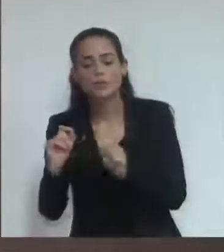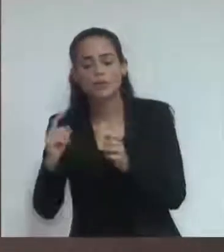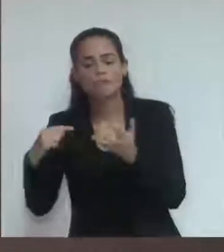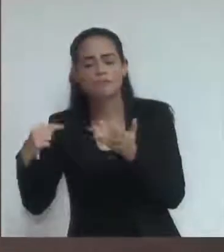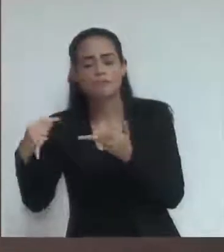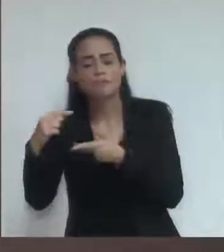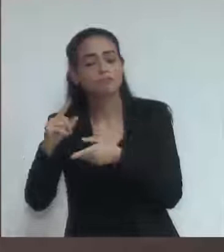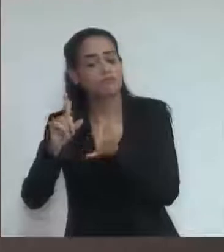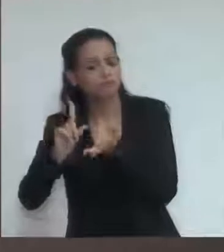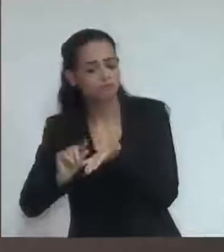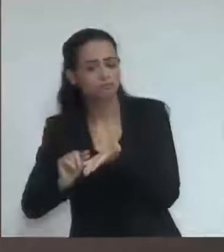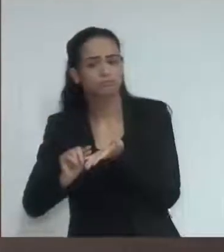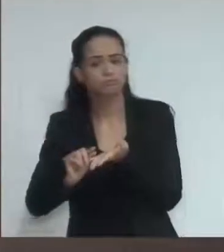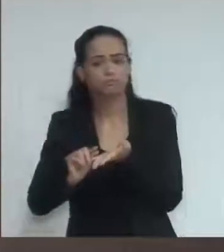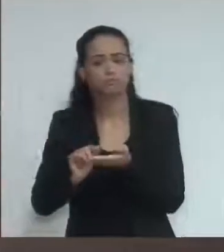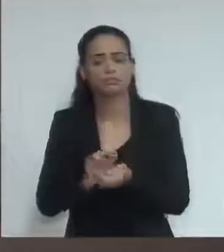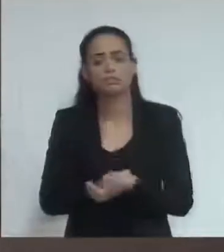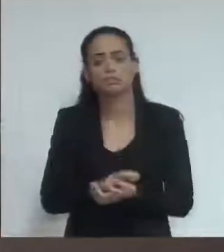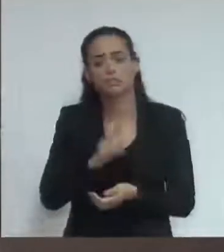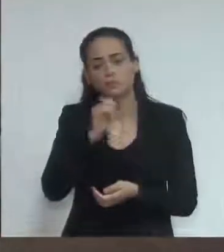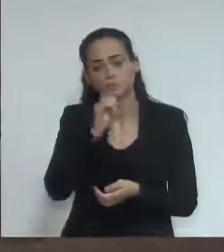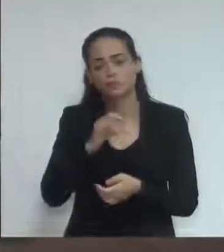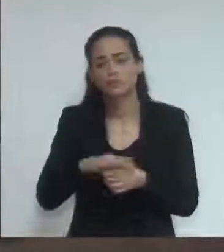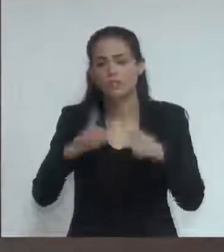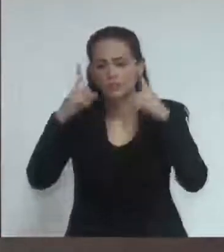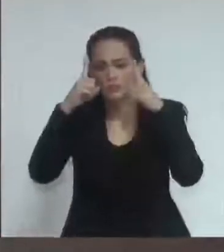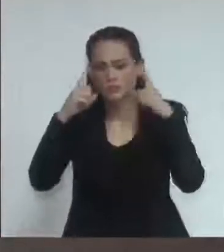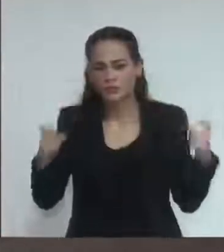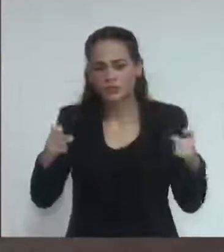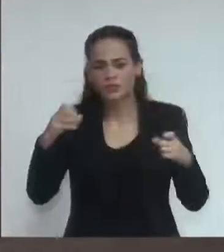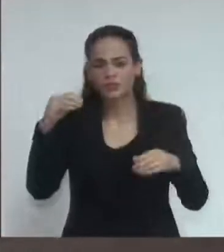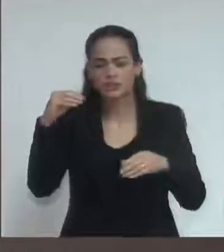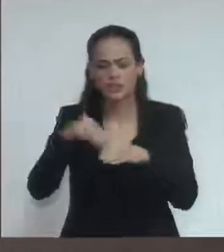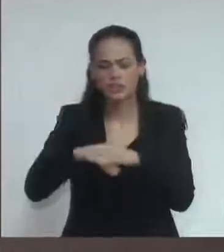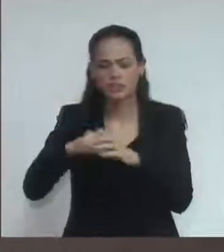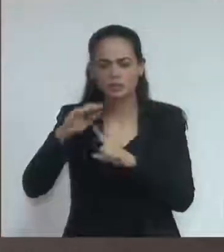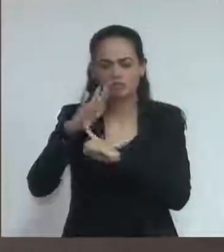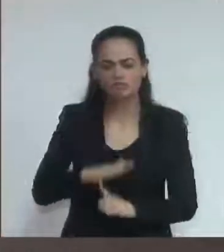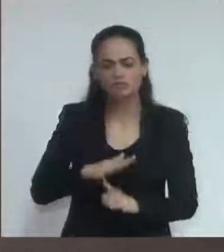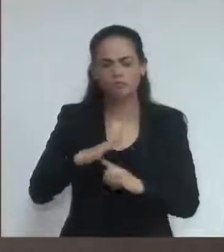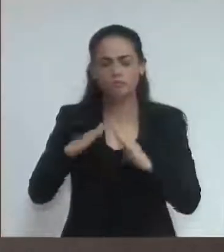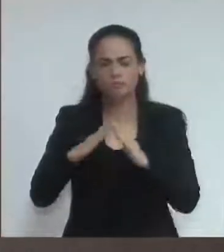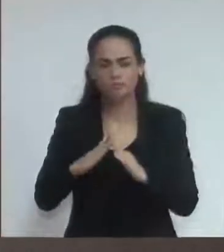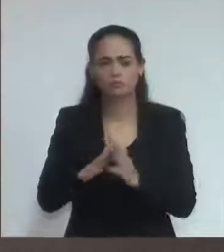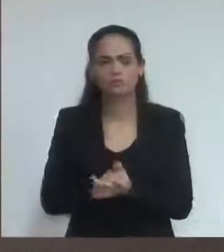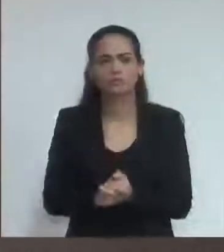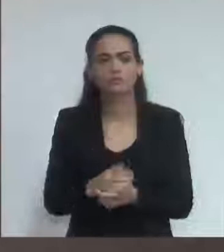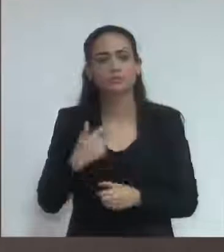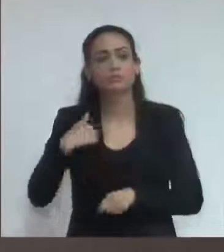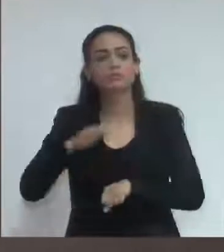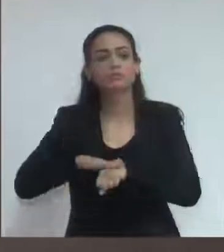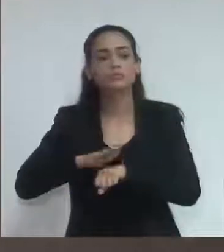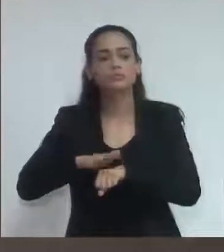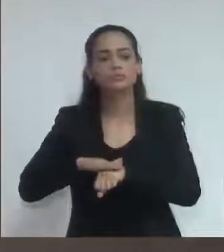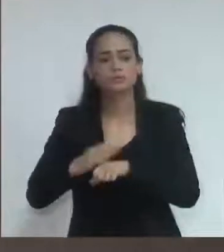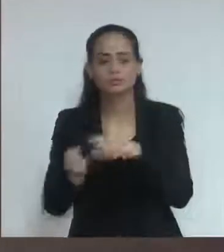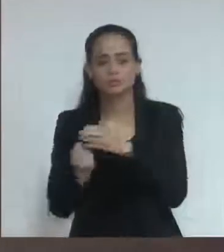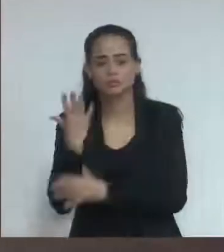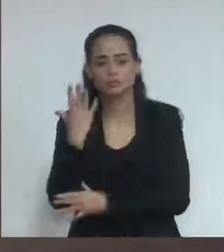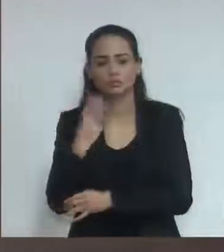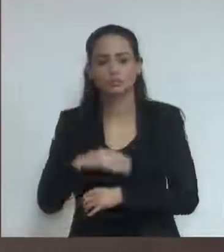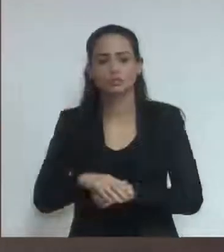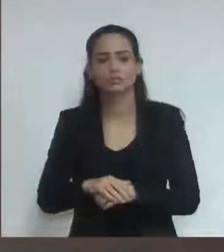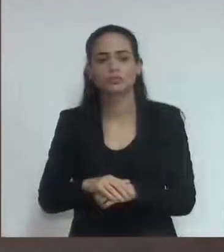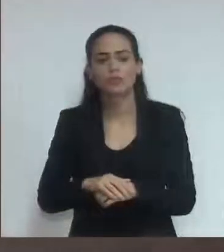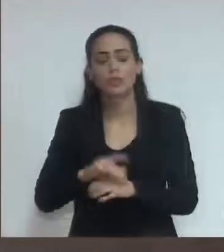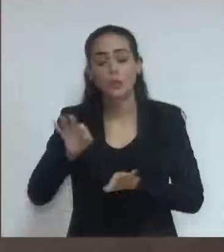e o estupro a violência doméstica acho que para quem não sabe é de minha autoria o projeto PAN